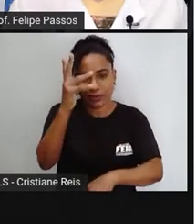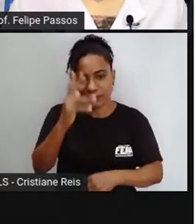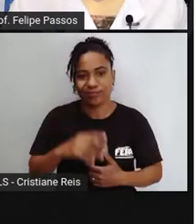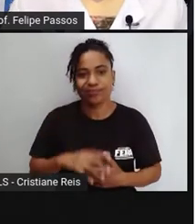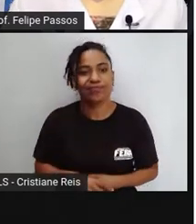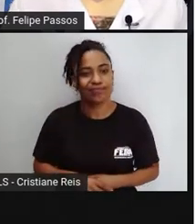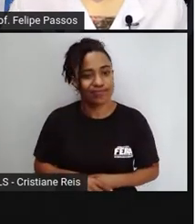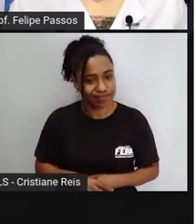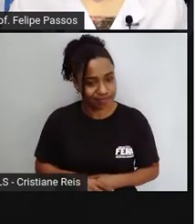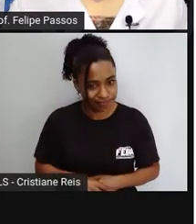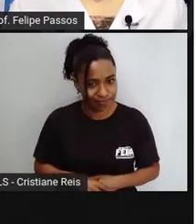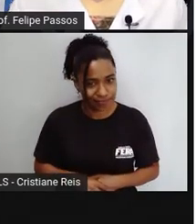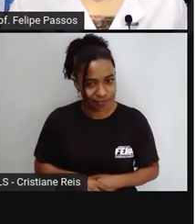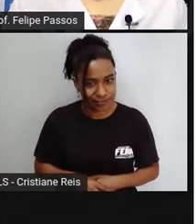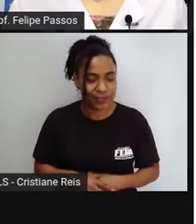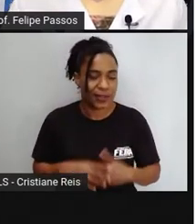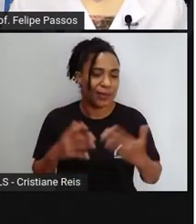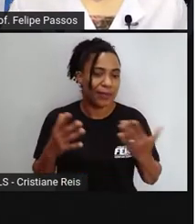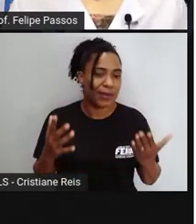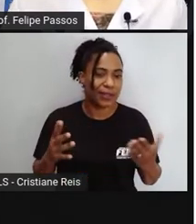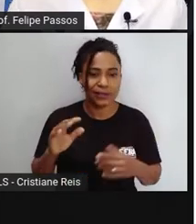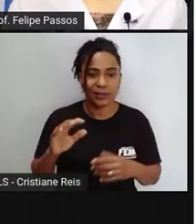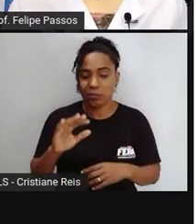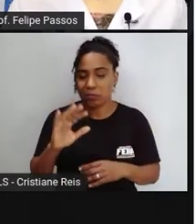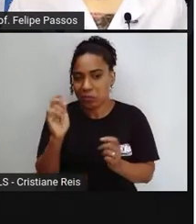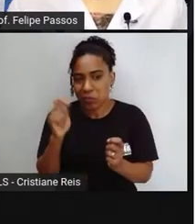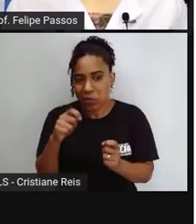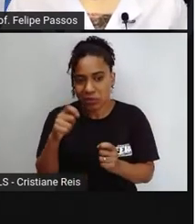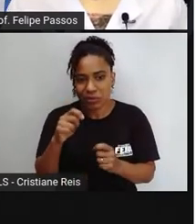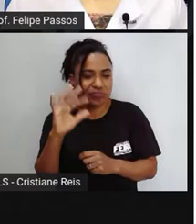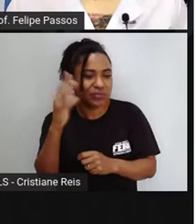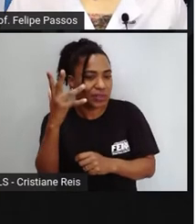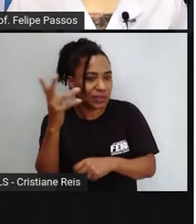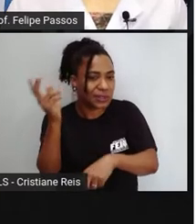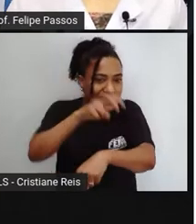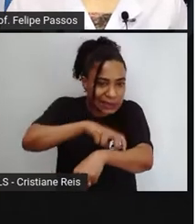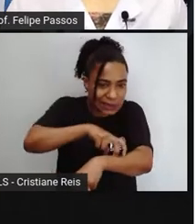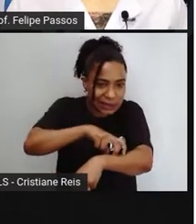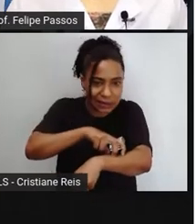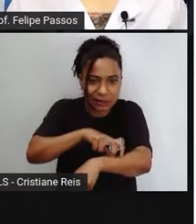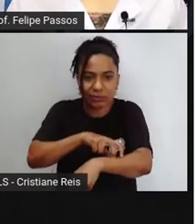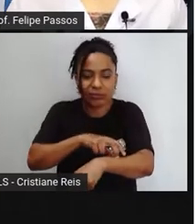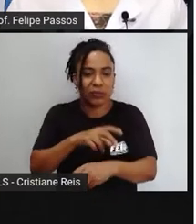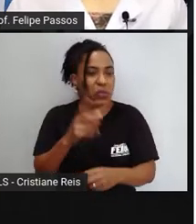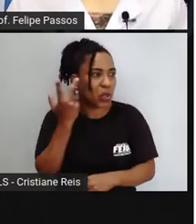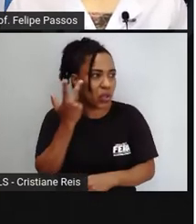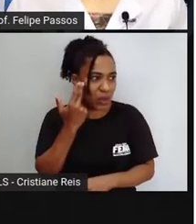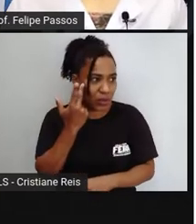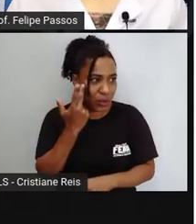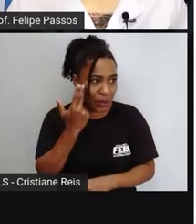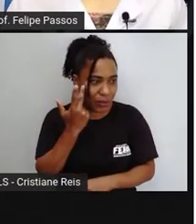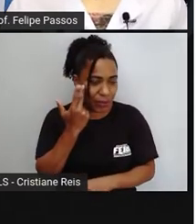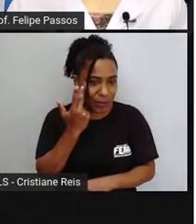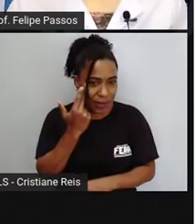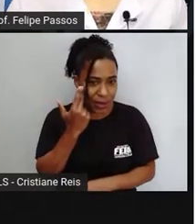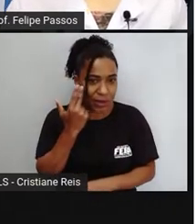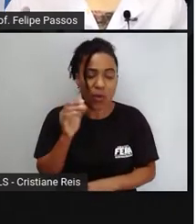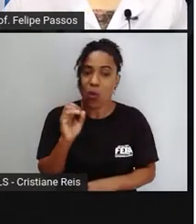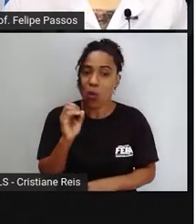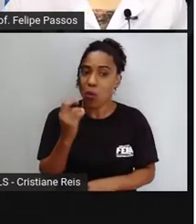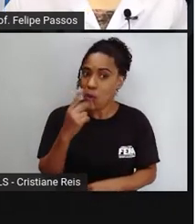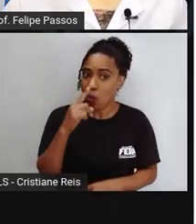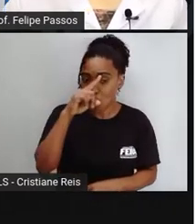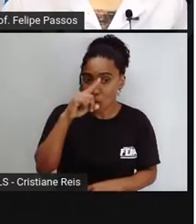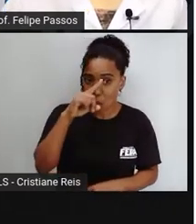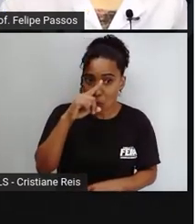geral, os acidentes são classificados em leves, moderados ou graves, de acordo com os sintomas apresentados. Então,